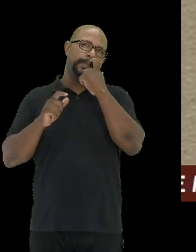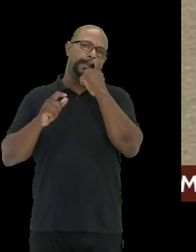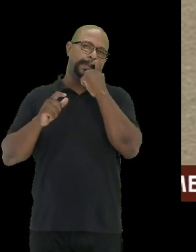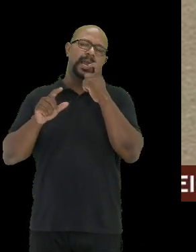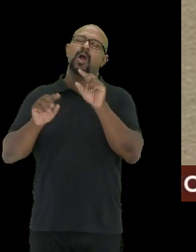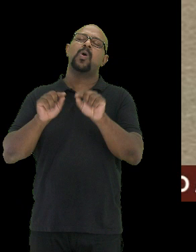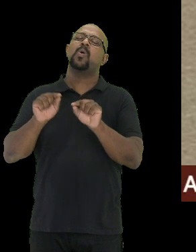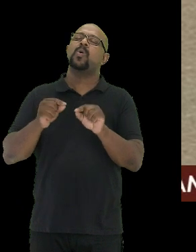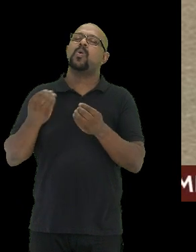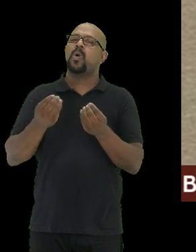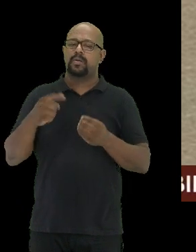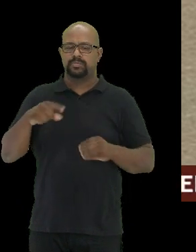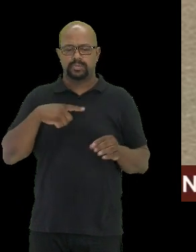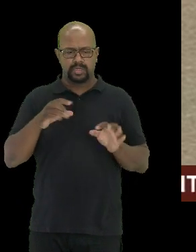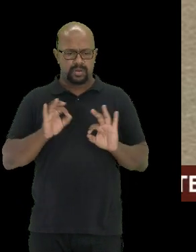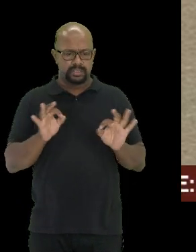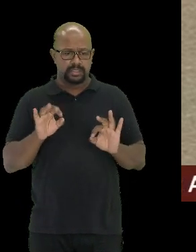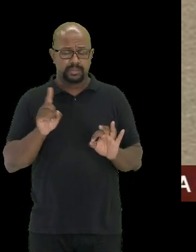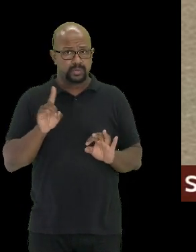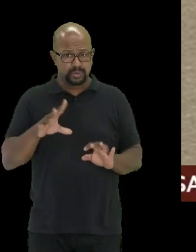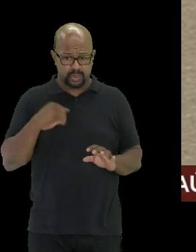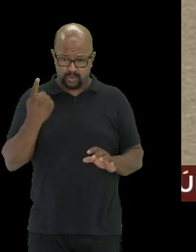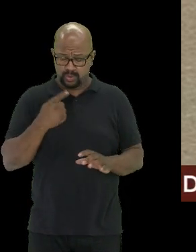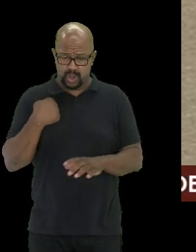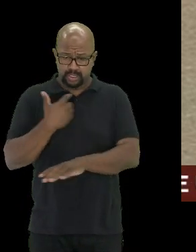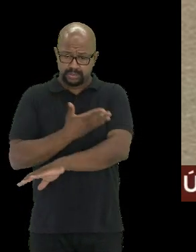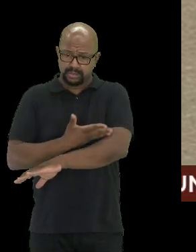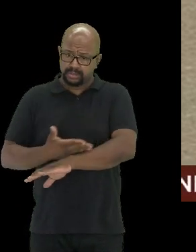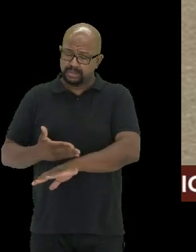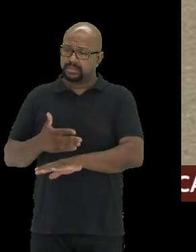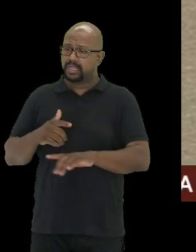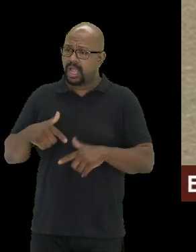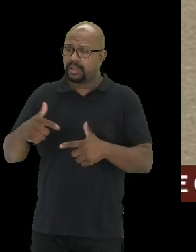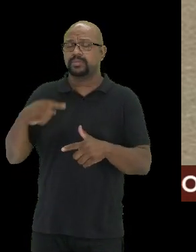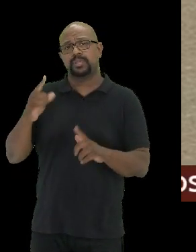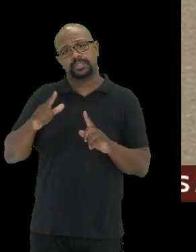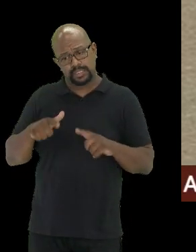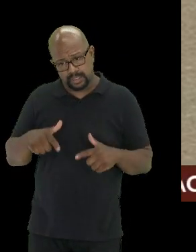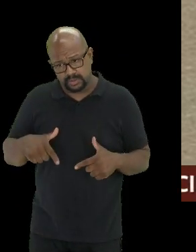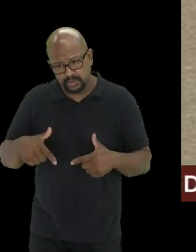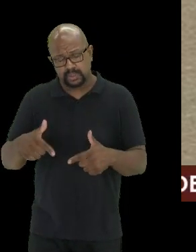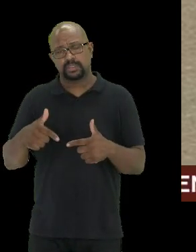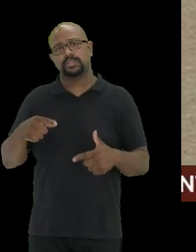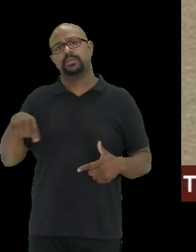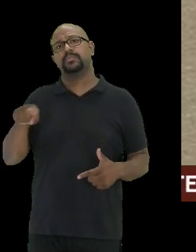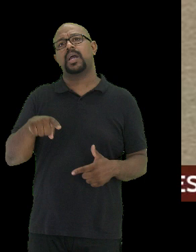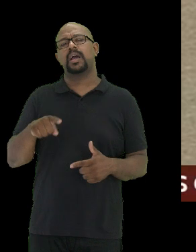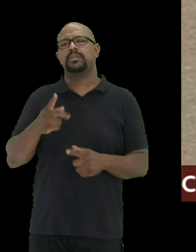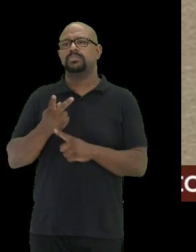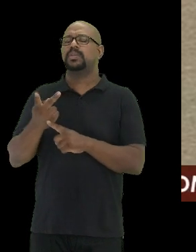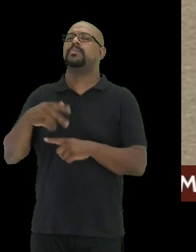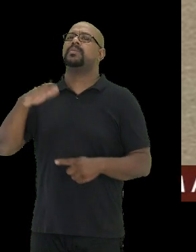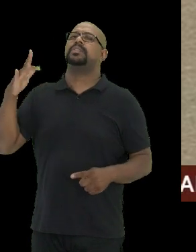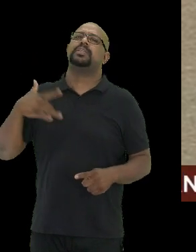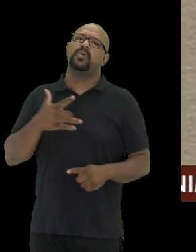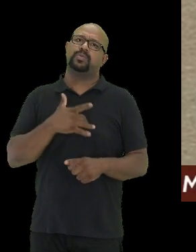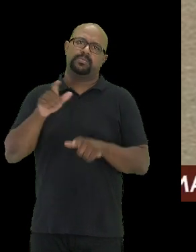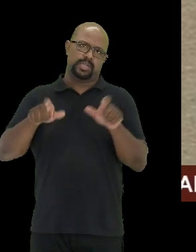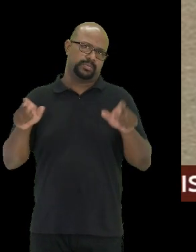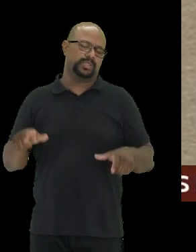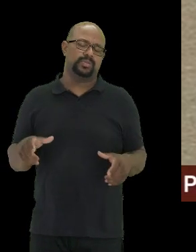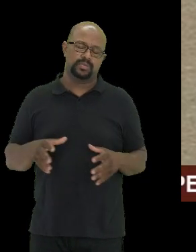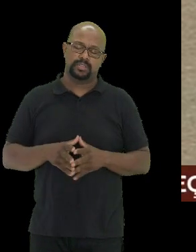realmente estamos organizando não só nossos dados, mas estamos organizando nossas ações para buscar prover mais saúde para as pessoas.